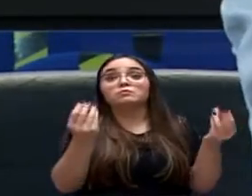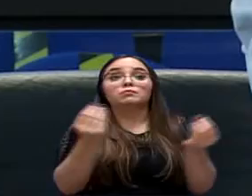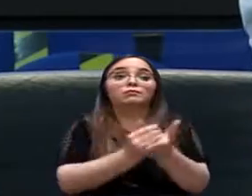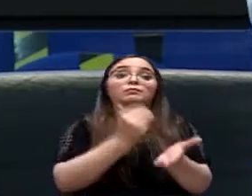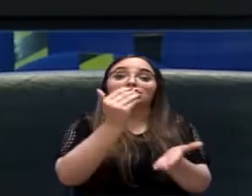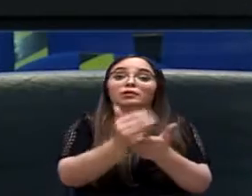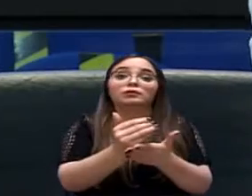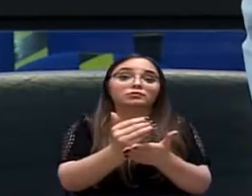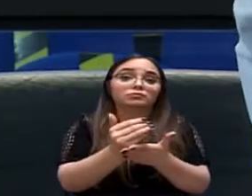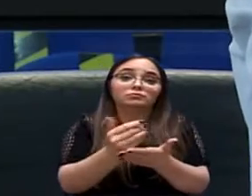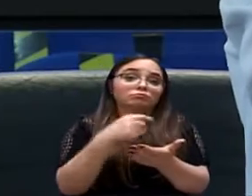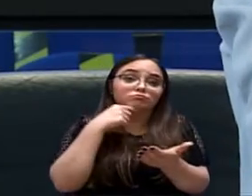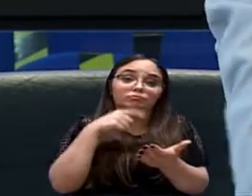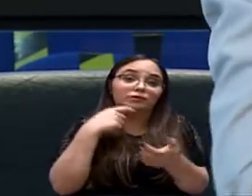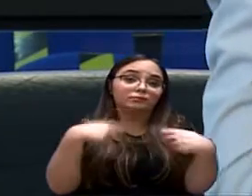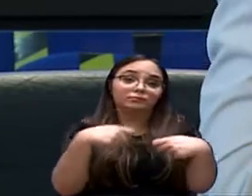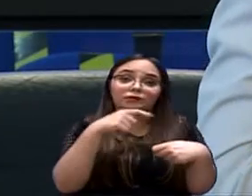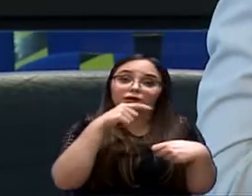Não.